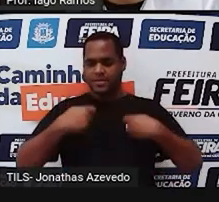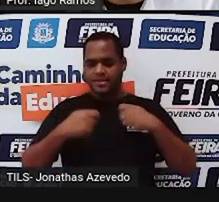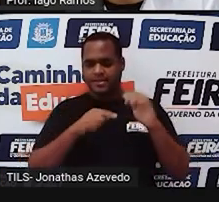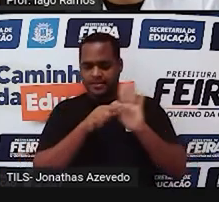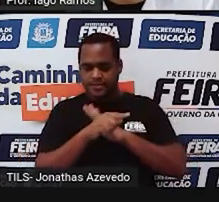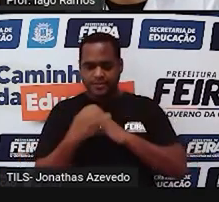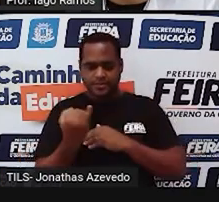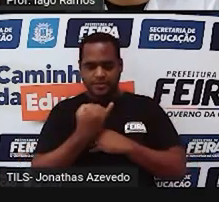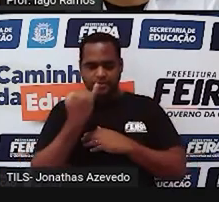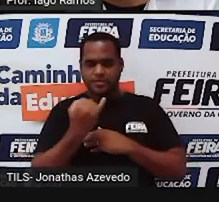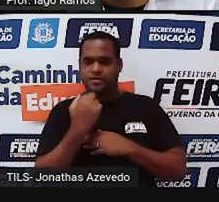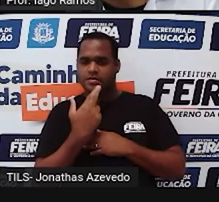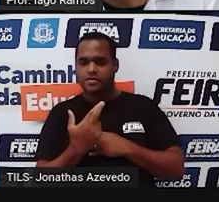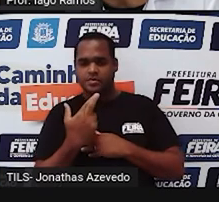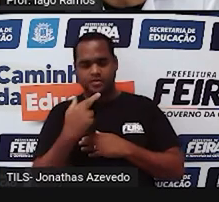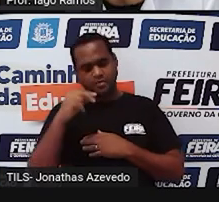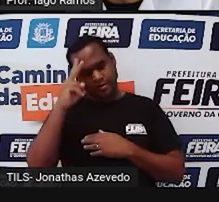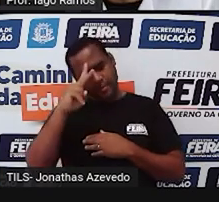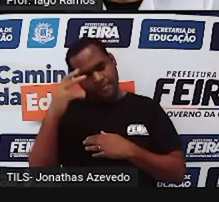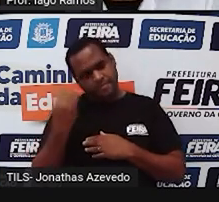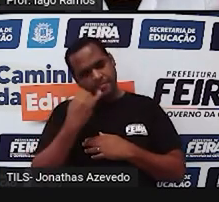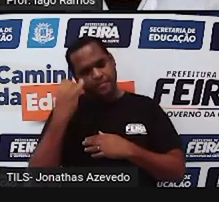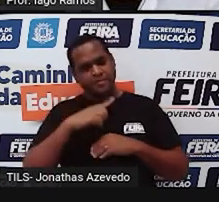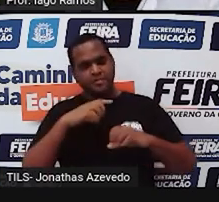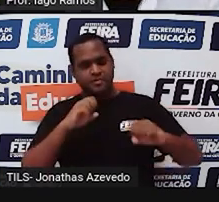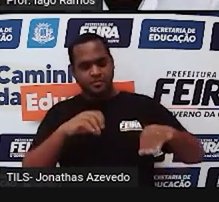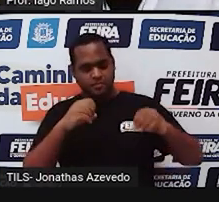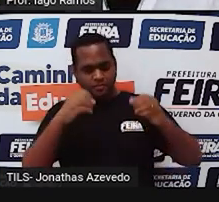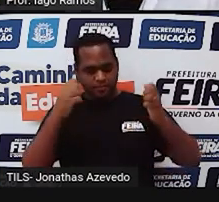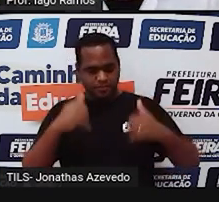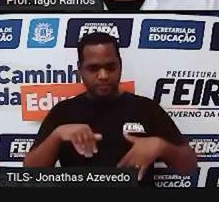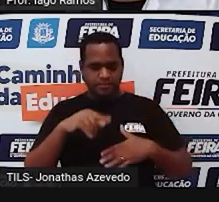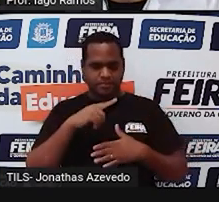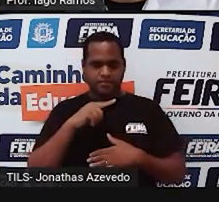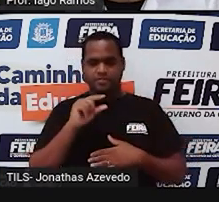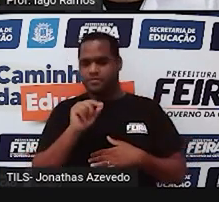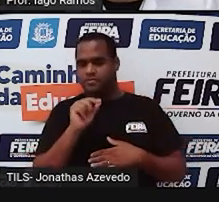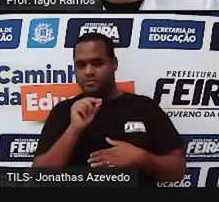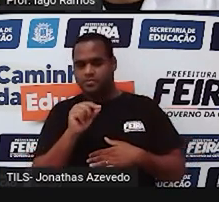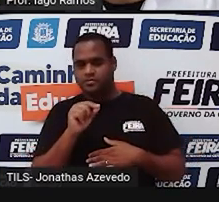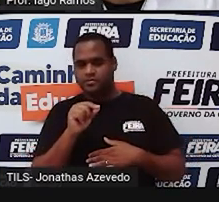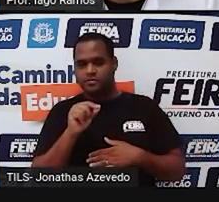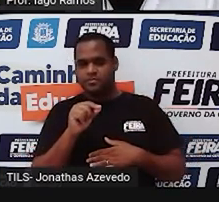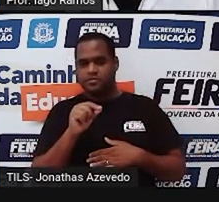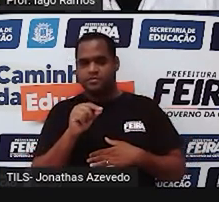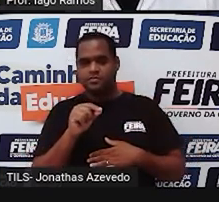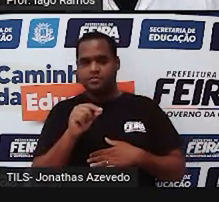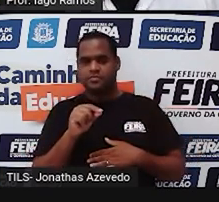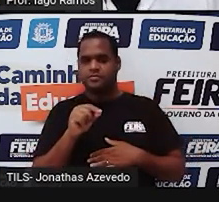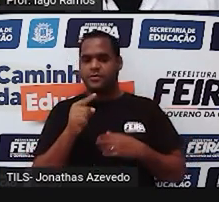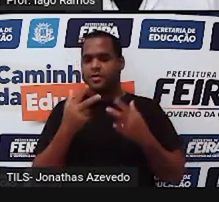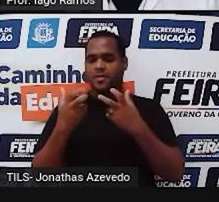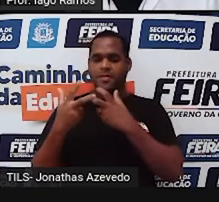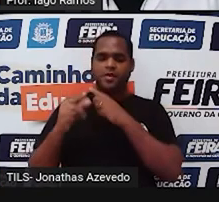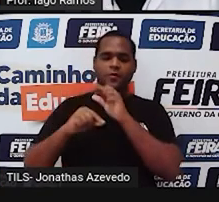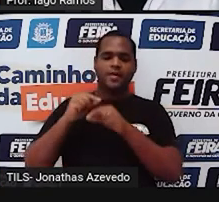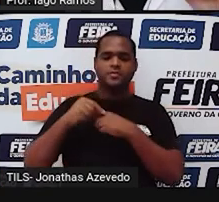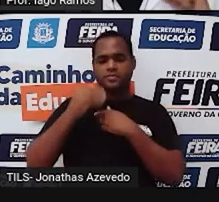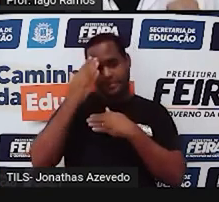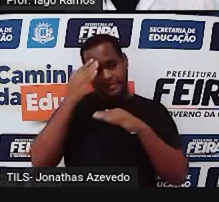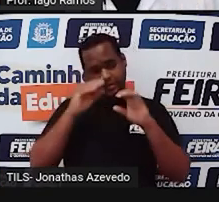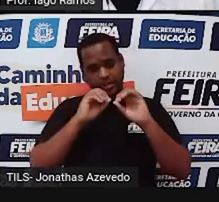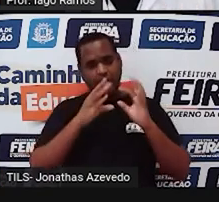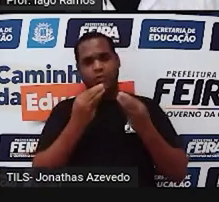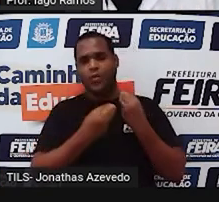você tem que lembrar de momentos da aula e essa lembrança dos momentos da aula vai fazer com que você perceba onde é que você entendeu mais